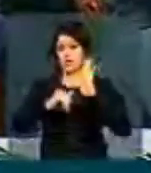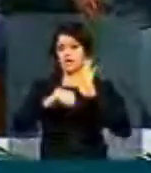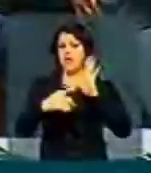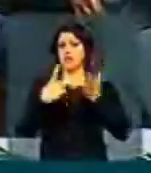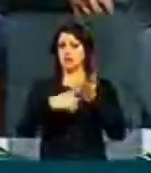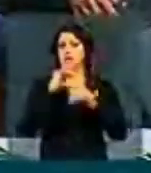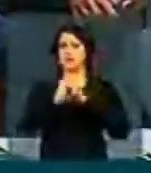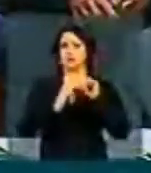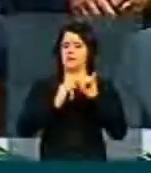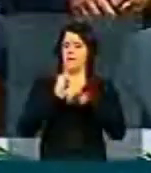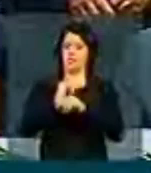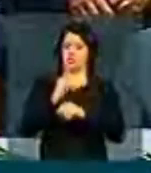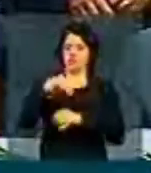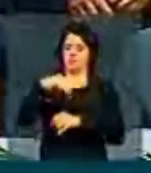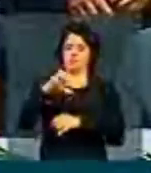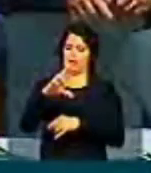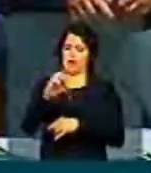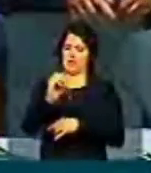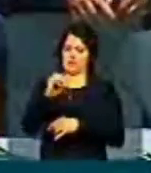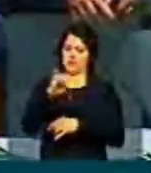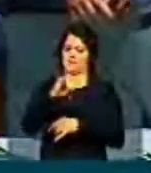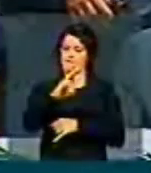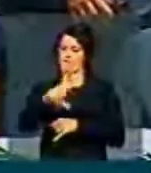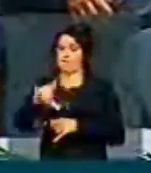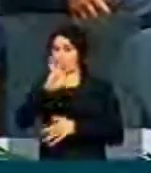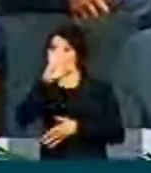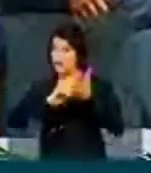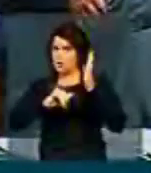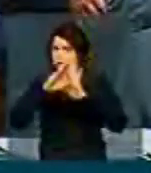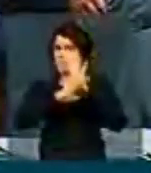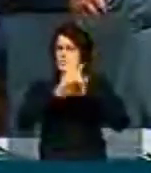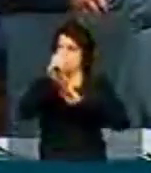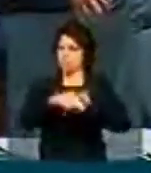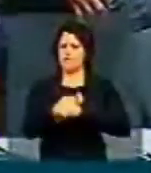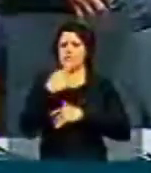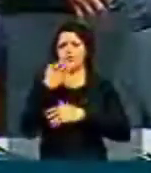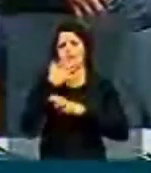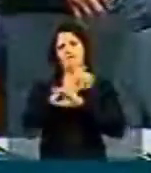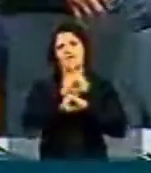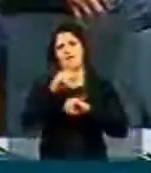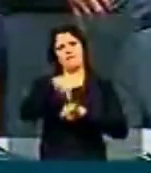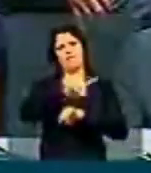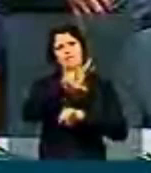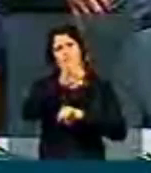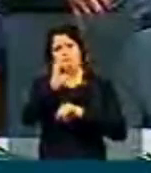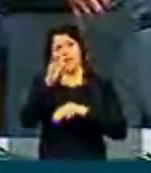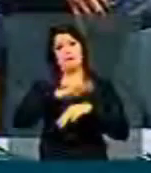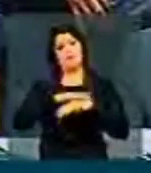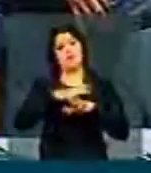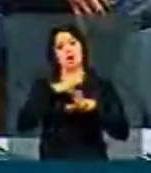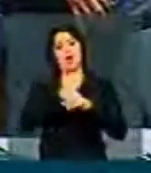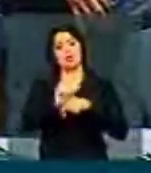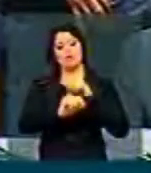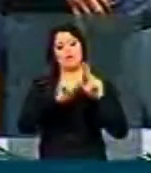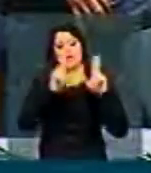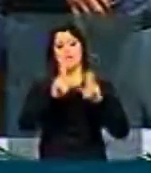da internet. Então, se ela for mais uma vez retirada de pauta, eu quero dizer a vocês que ela vai entrar na minha conta de